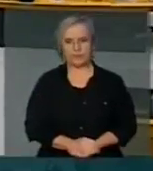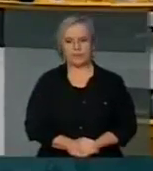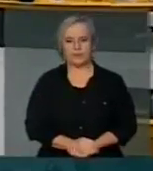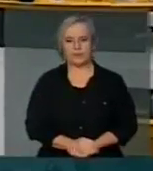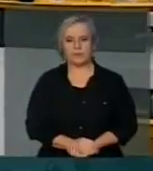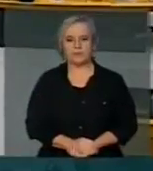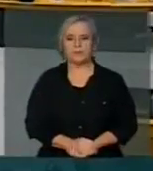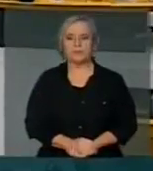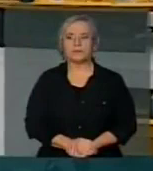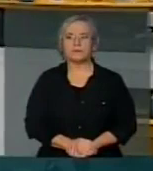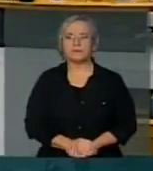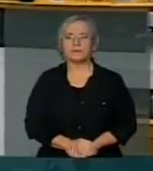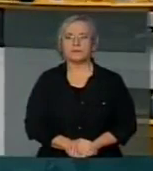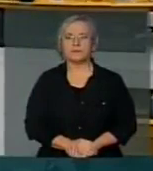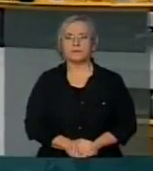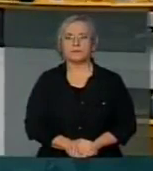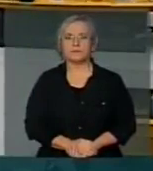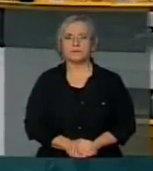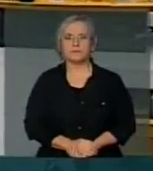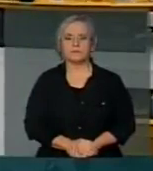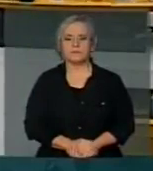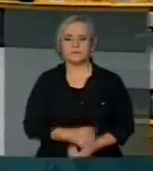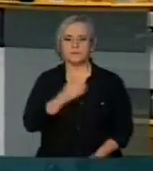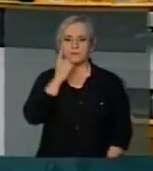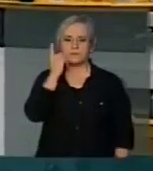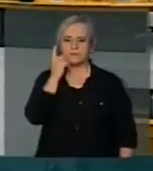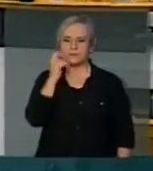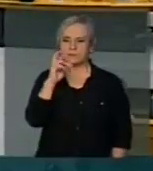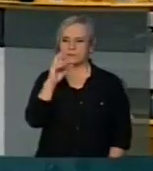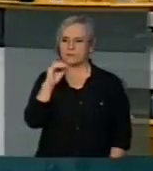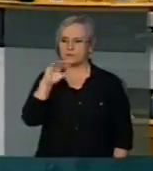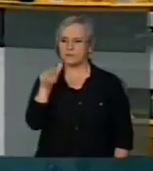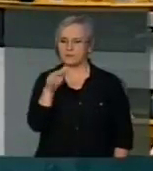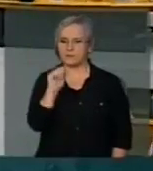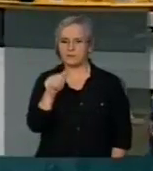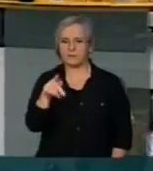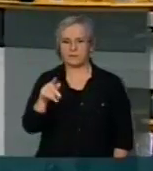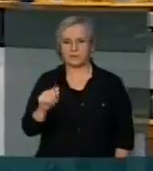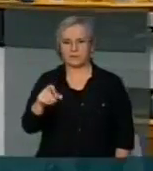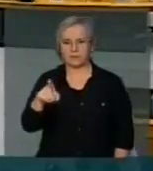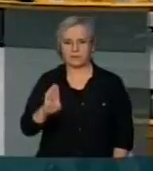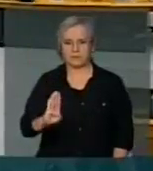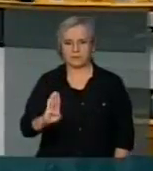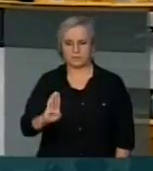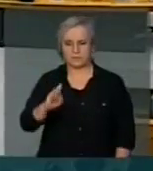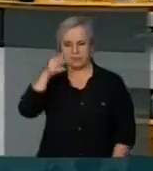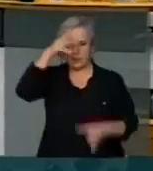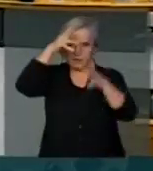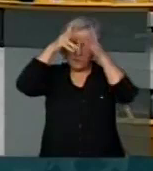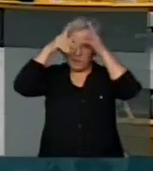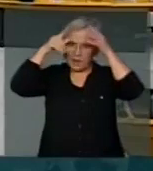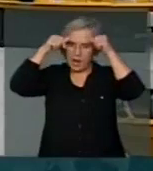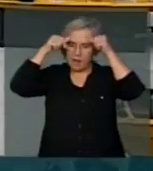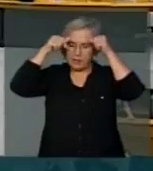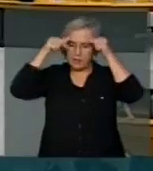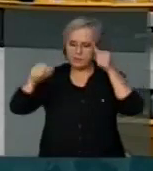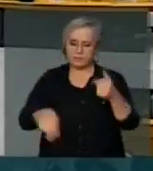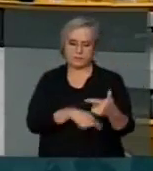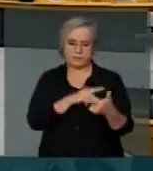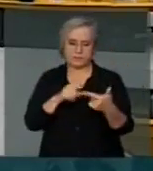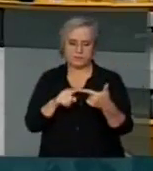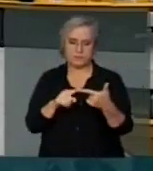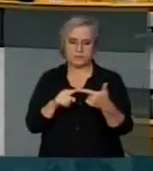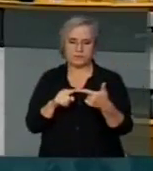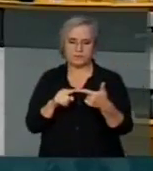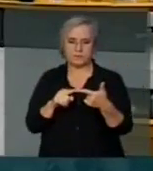O deputado Rocha, PSDB do Acre, e encerrando o